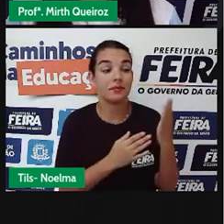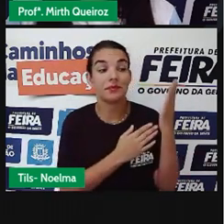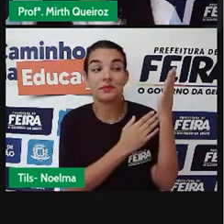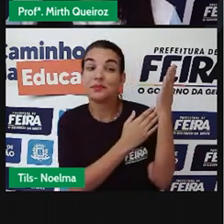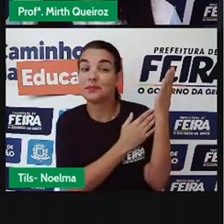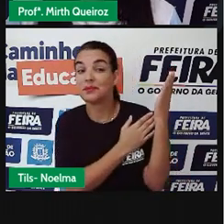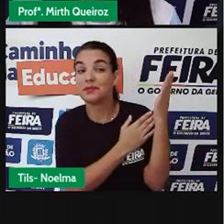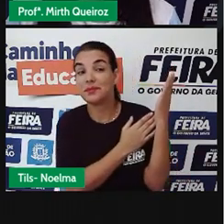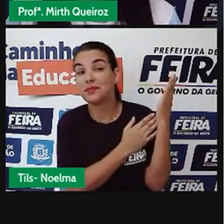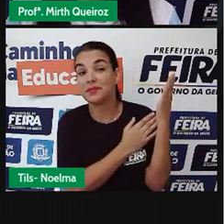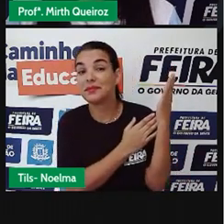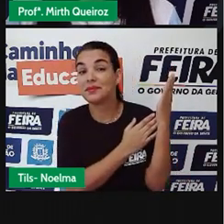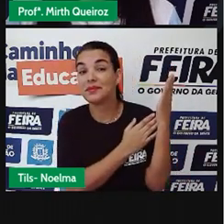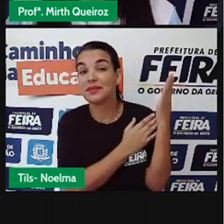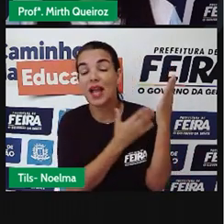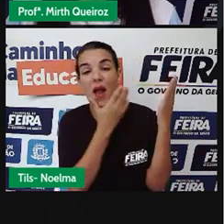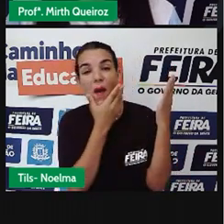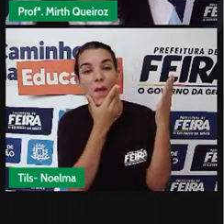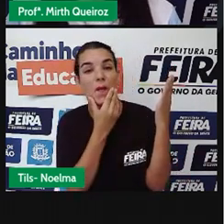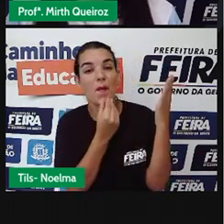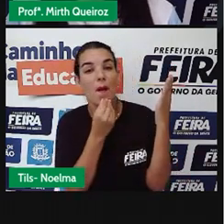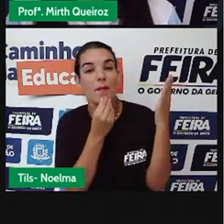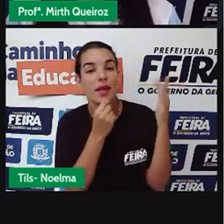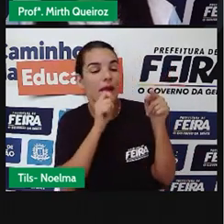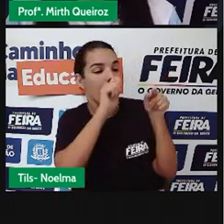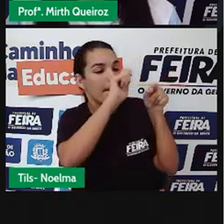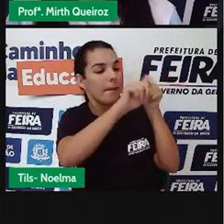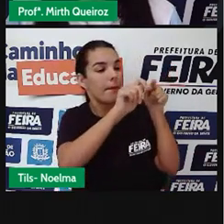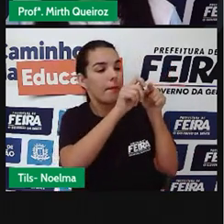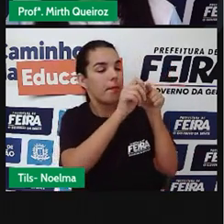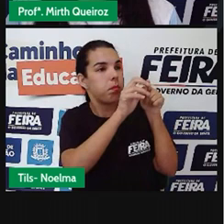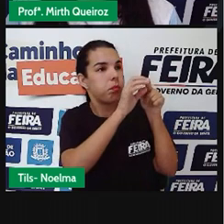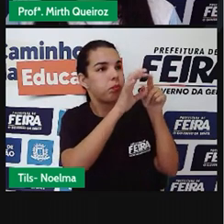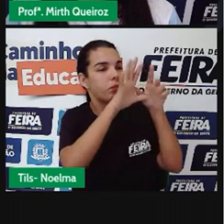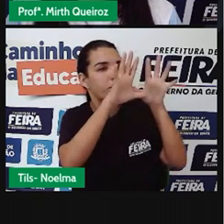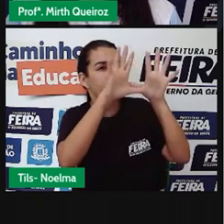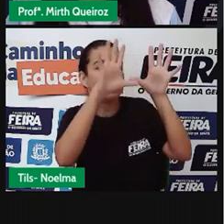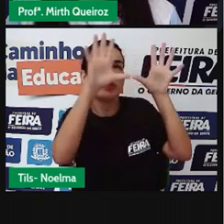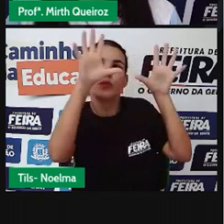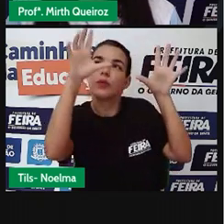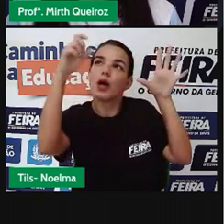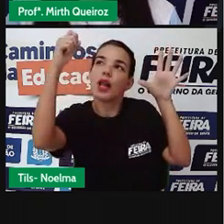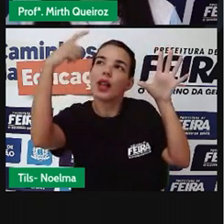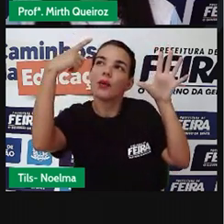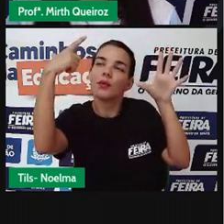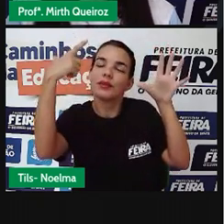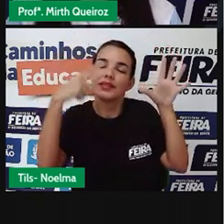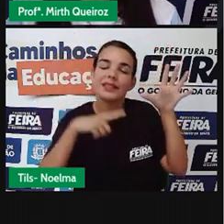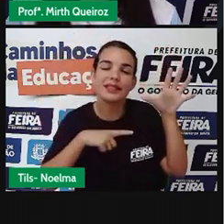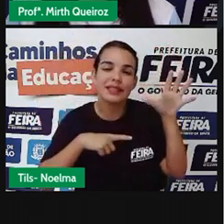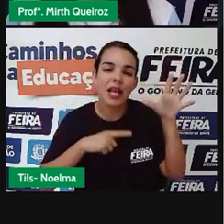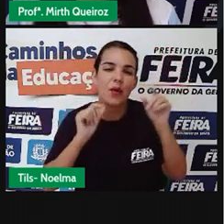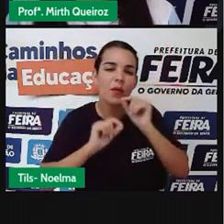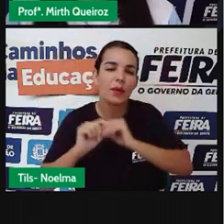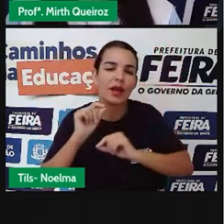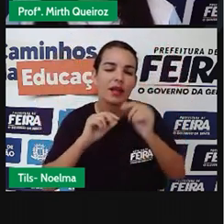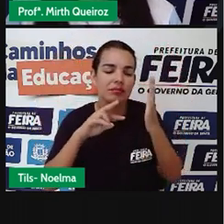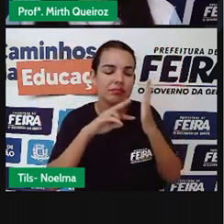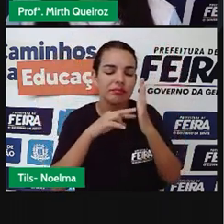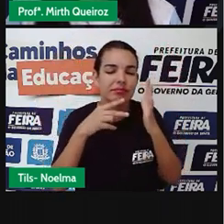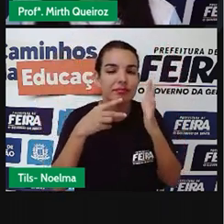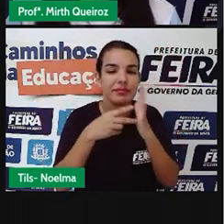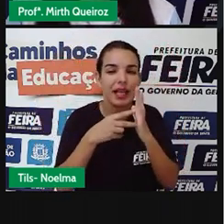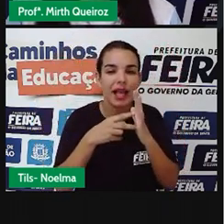Acendedor de Lampiões. O Acendedor de Lampiões simboliza as pessoas que cumprem determinadas tarefas